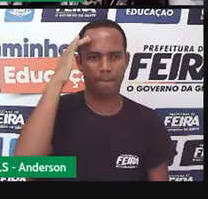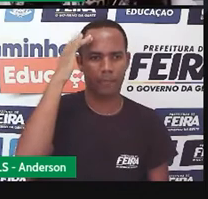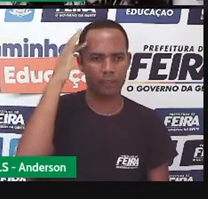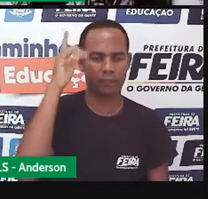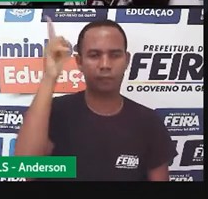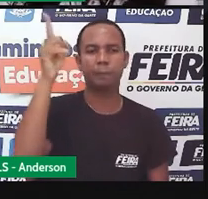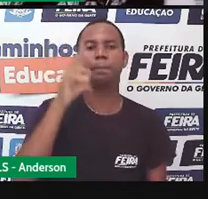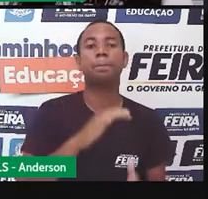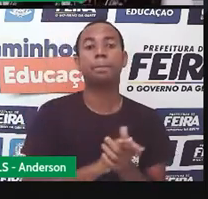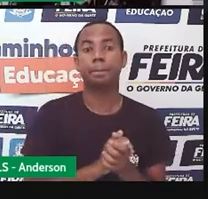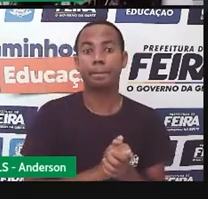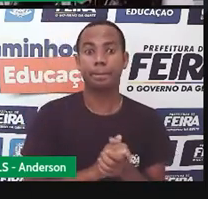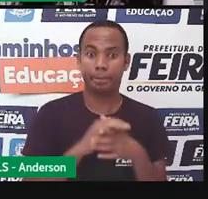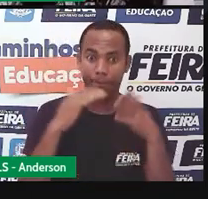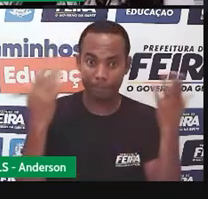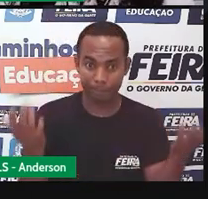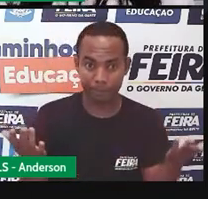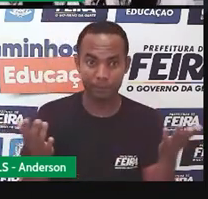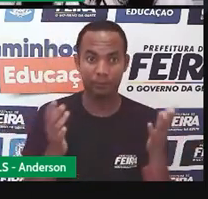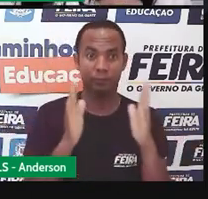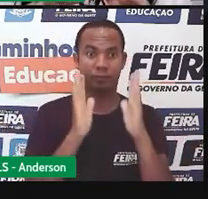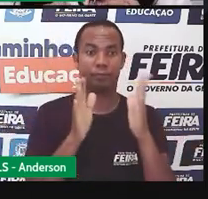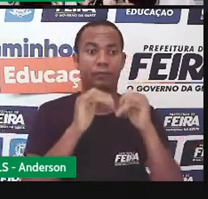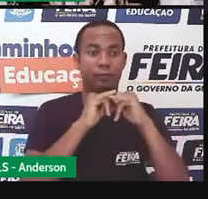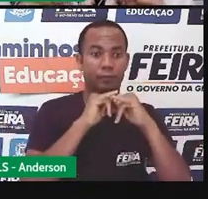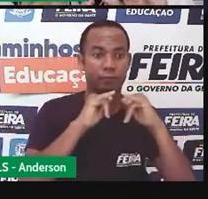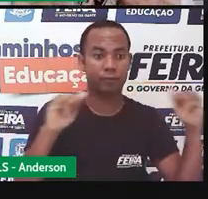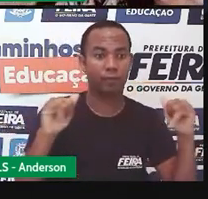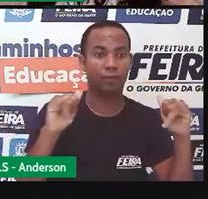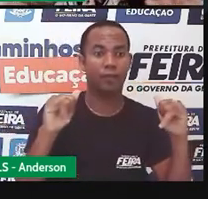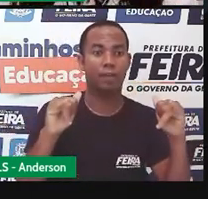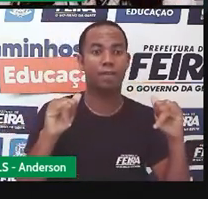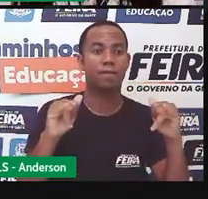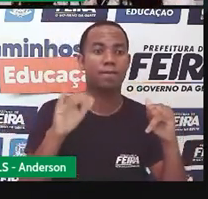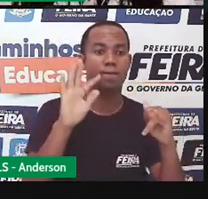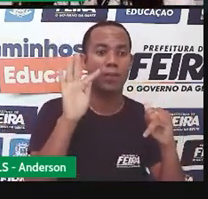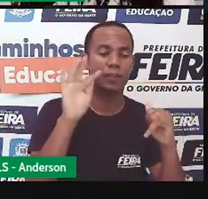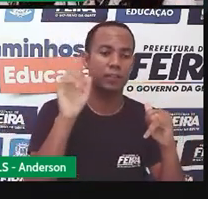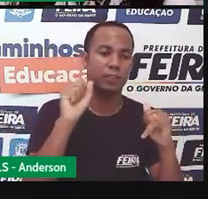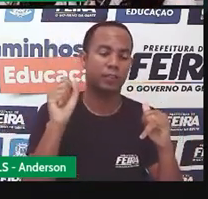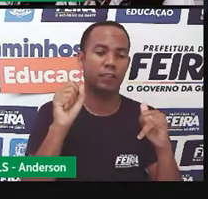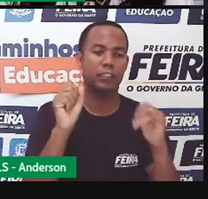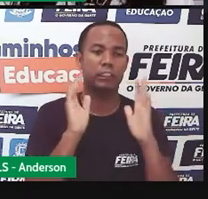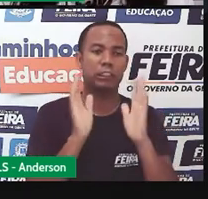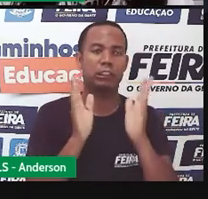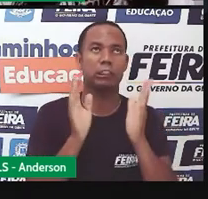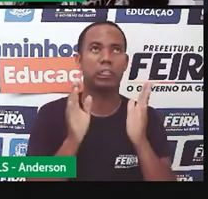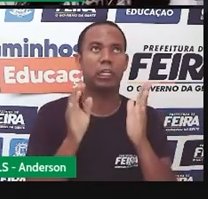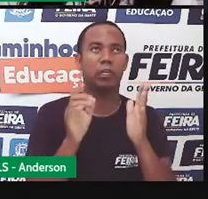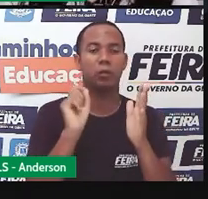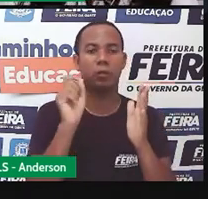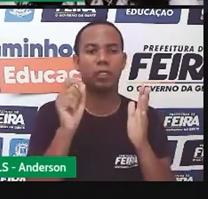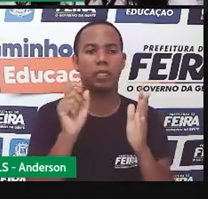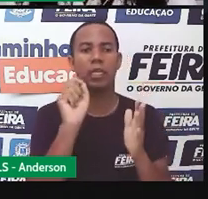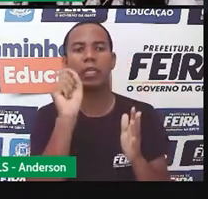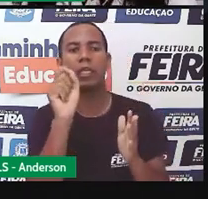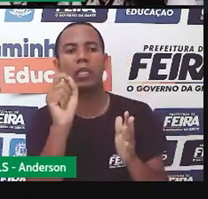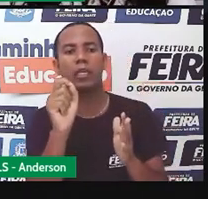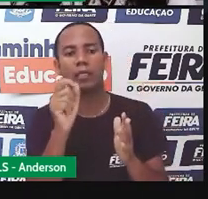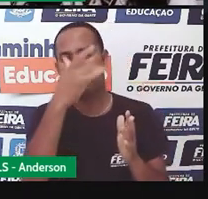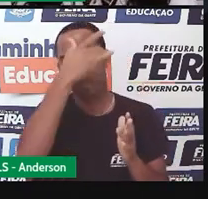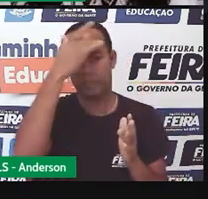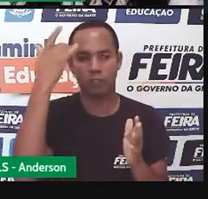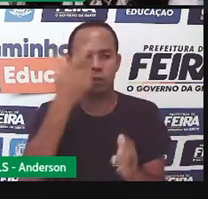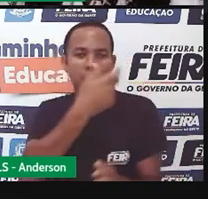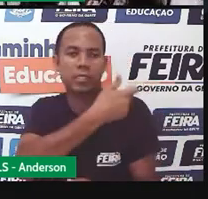chegou em feira. O título abaixo diz para quem será destinado.